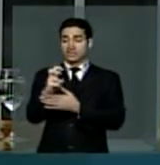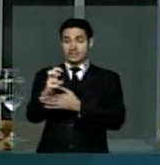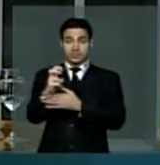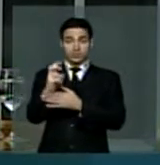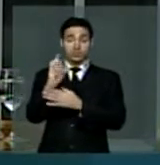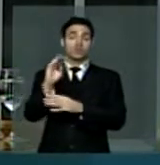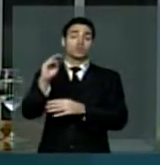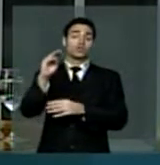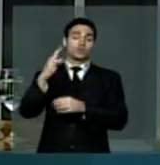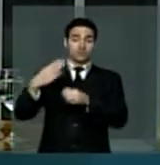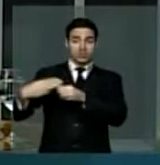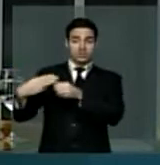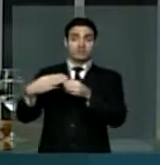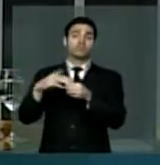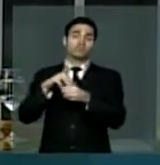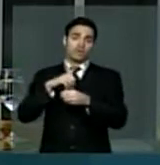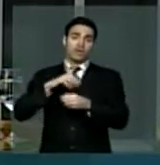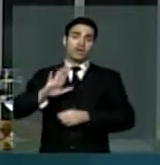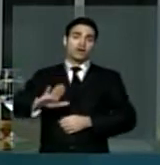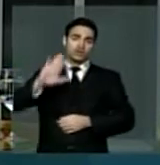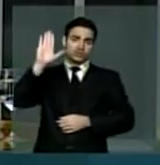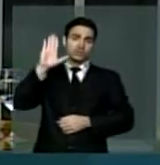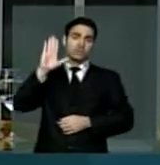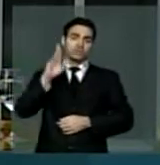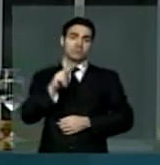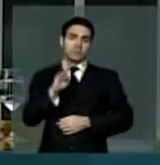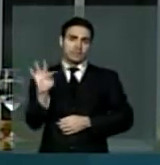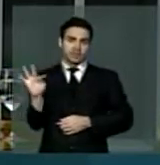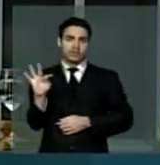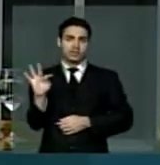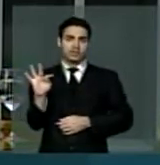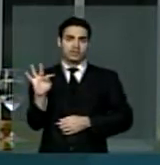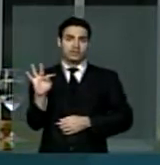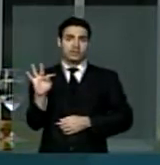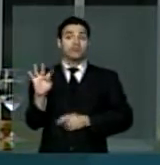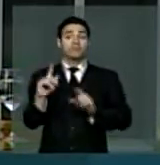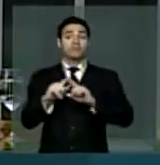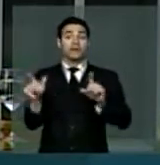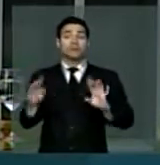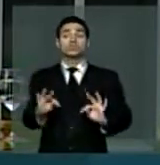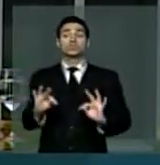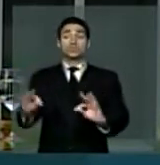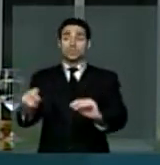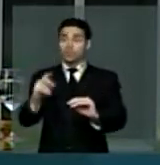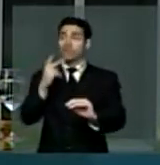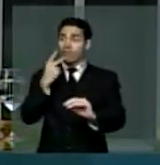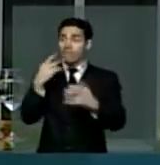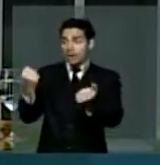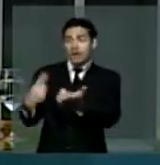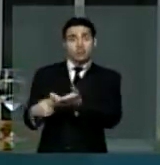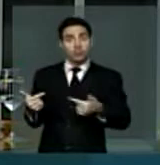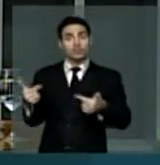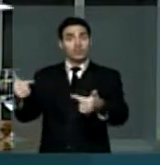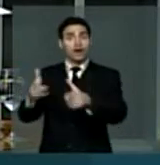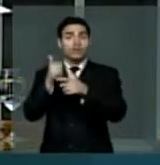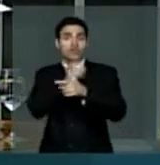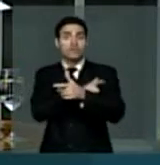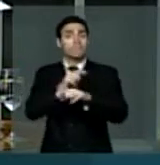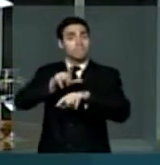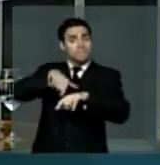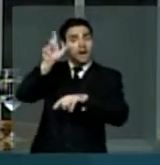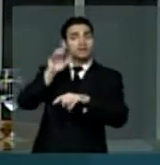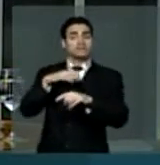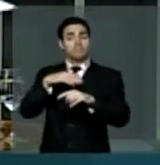temos candidaturas próprias, senhor presidente. E era a palavra de ordem, era agora é a vez do PT. Só que